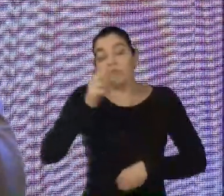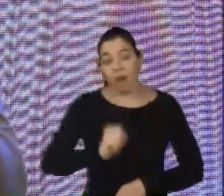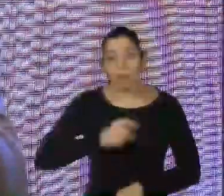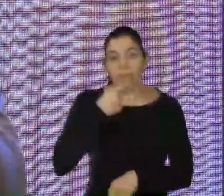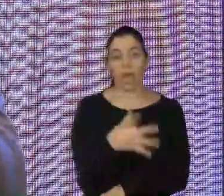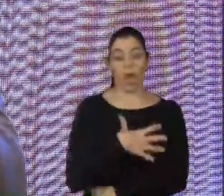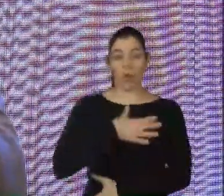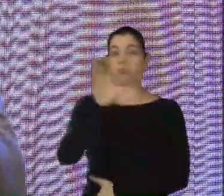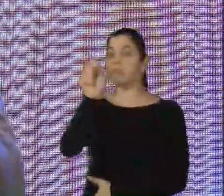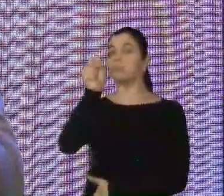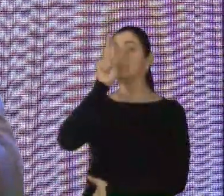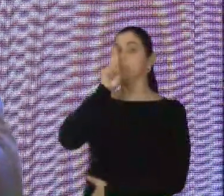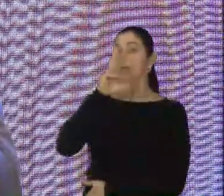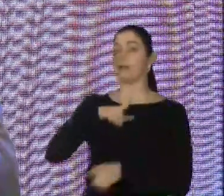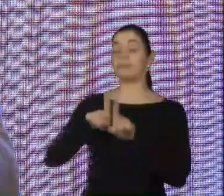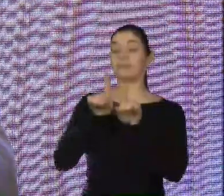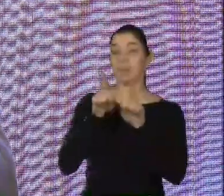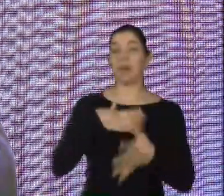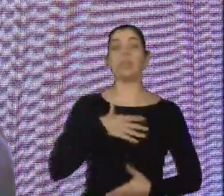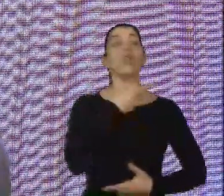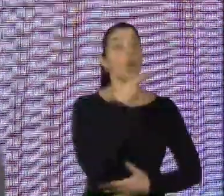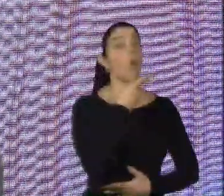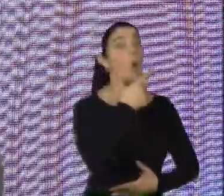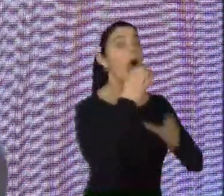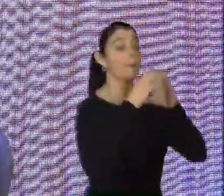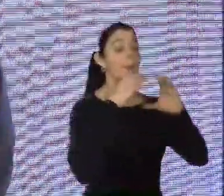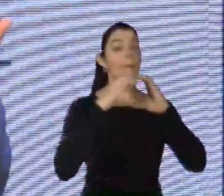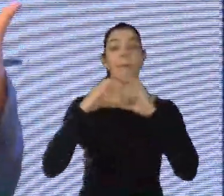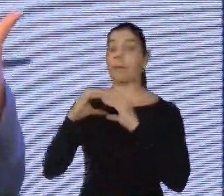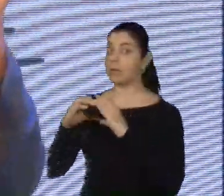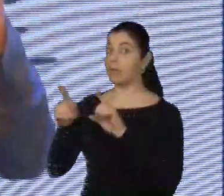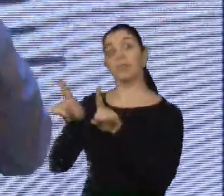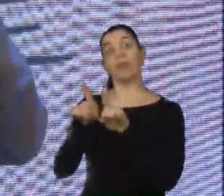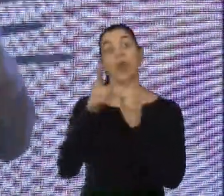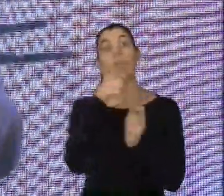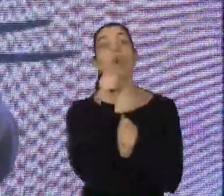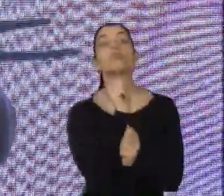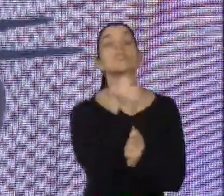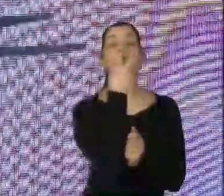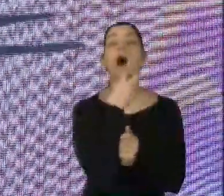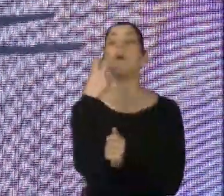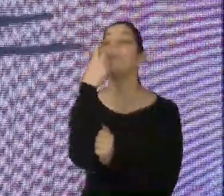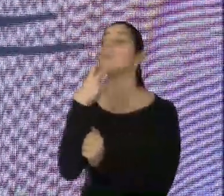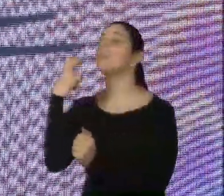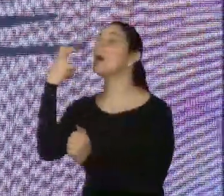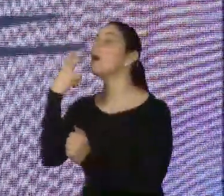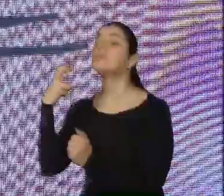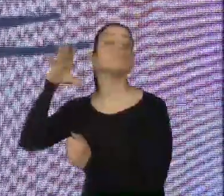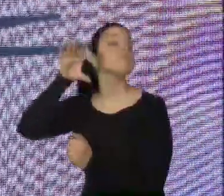respirando, eu estou manipulando minhas cordas vocais, a minha boca, e, portanto, eu consigo produzir som que seja